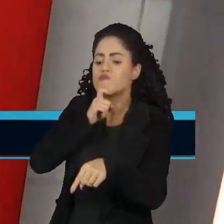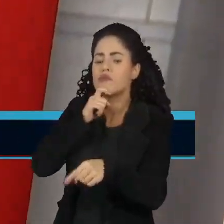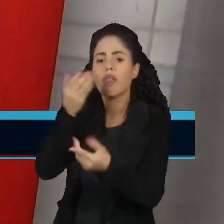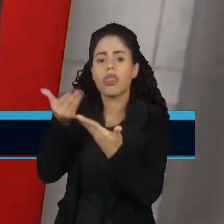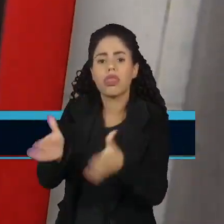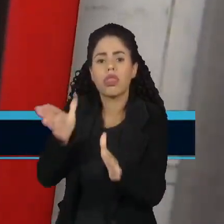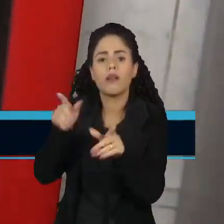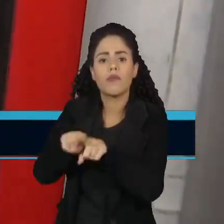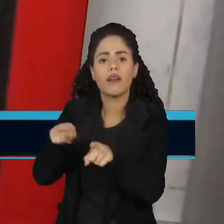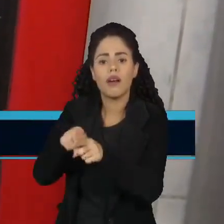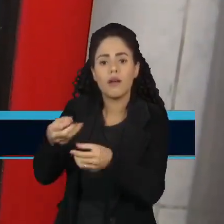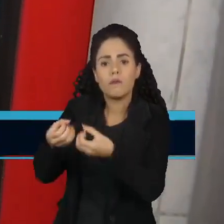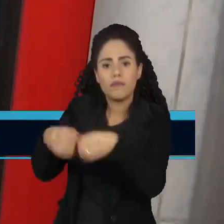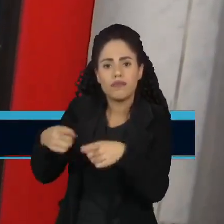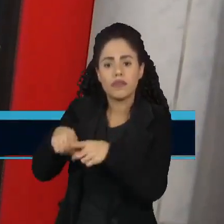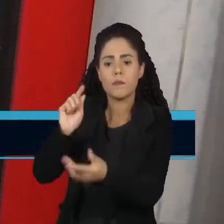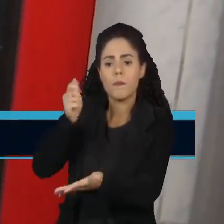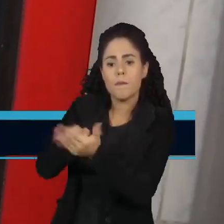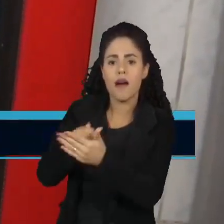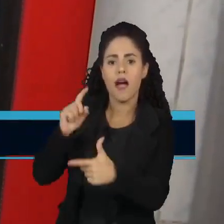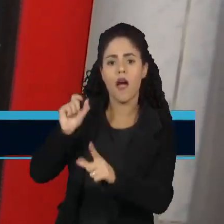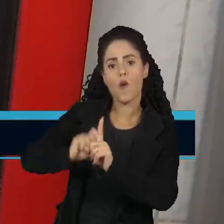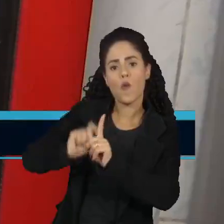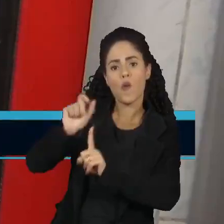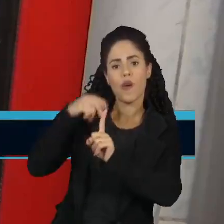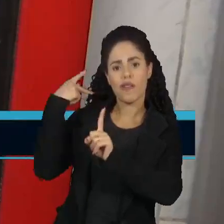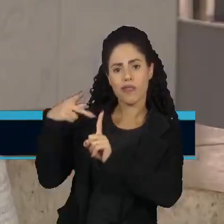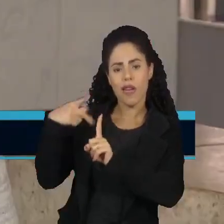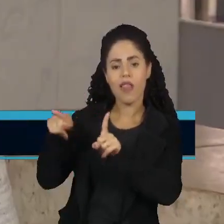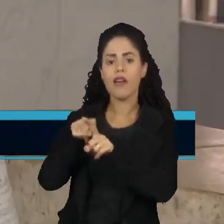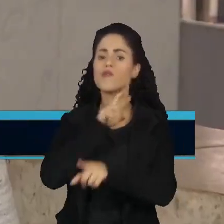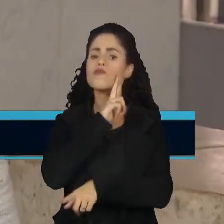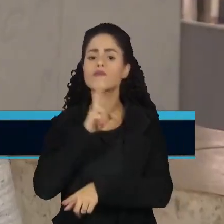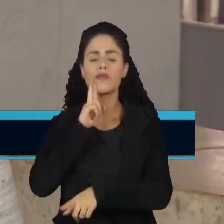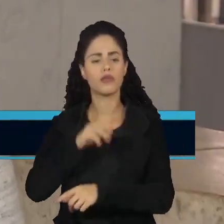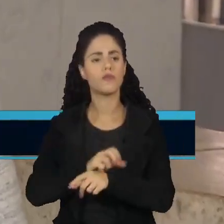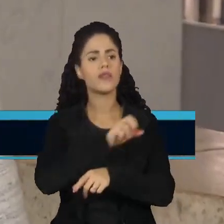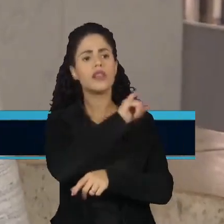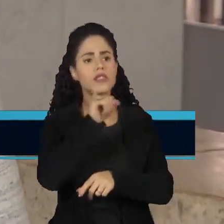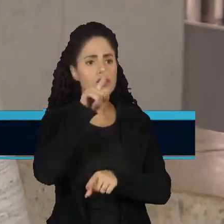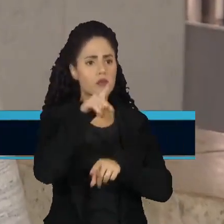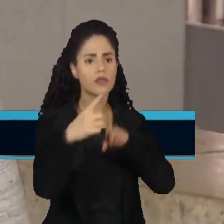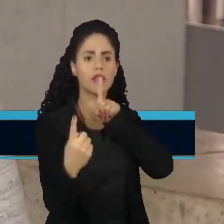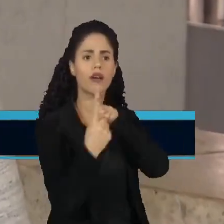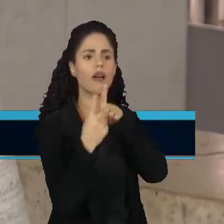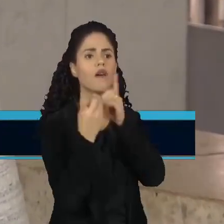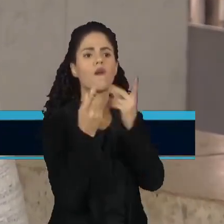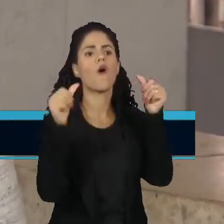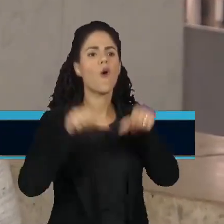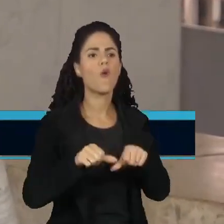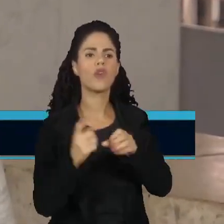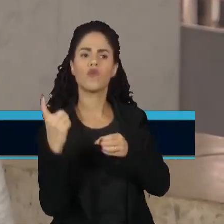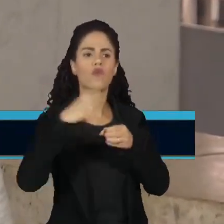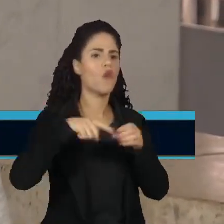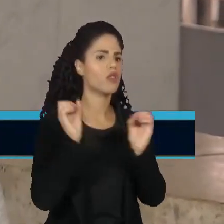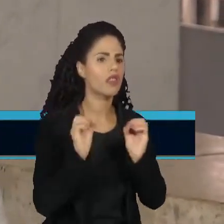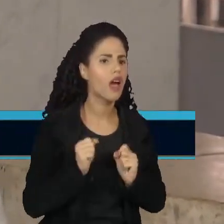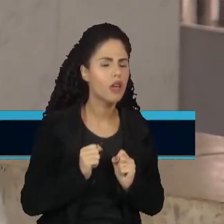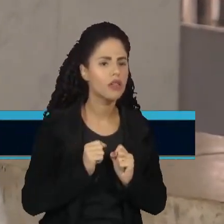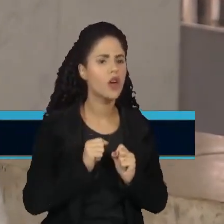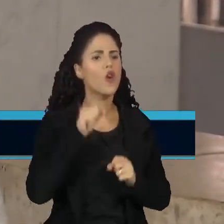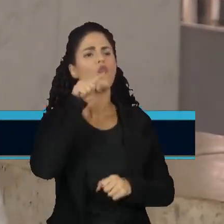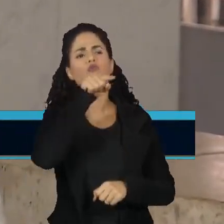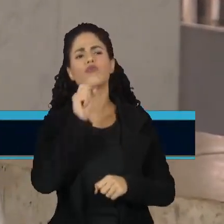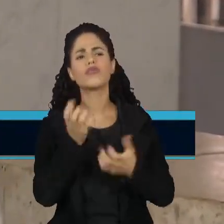evento que pagaria o aluguel do mês no restaurante. Se você não presta um bom serviço, seu cliente não volta. O